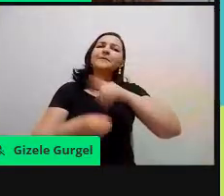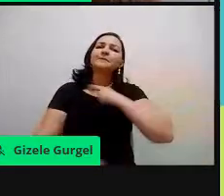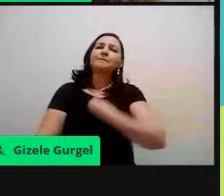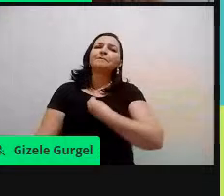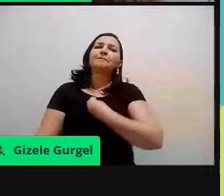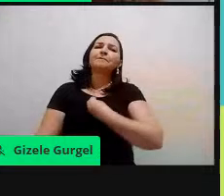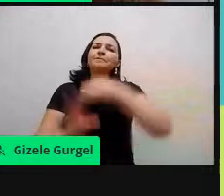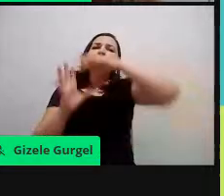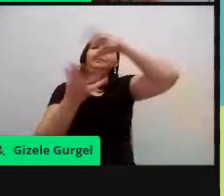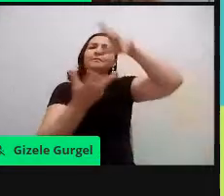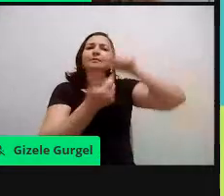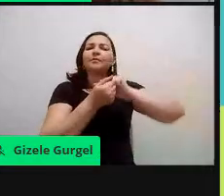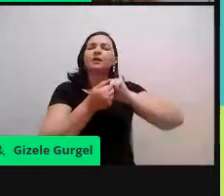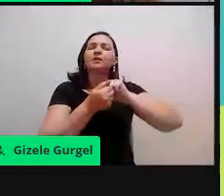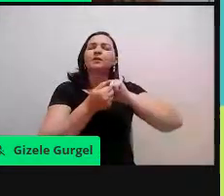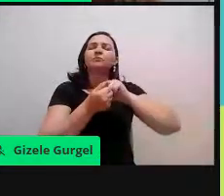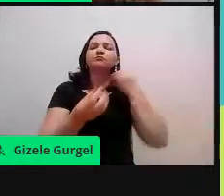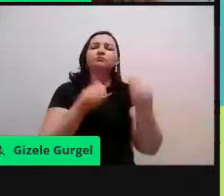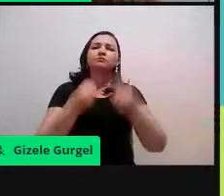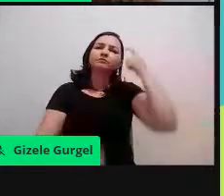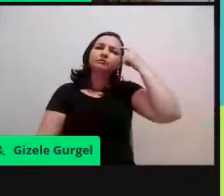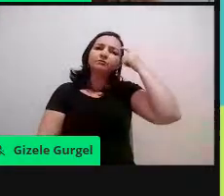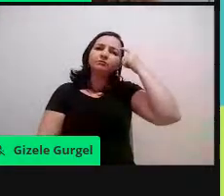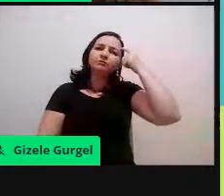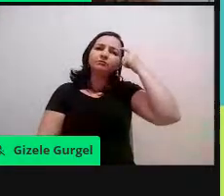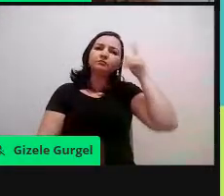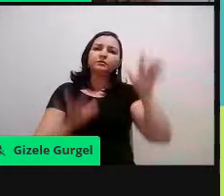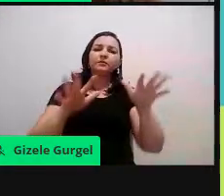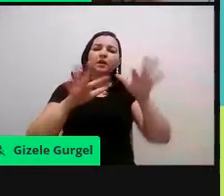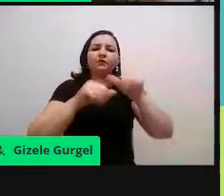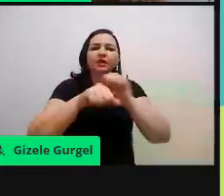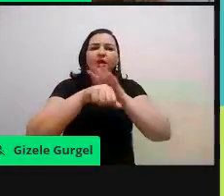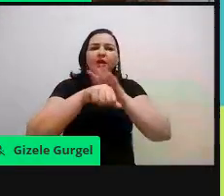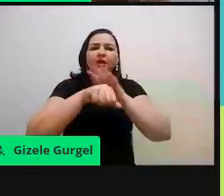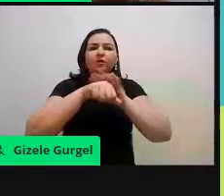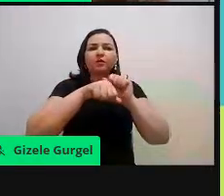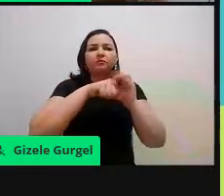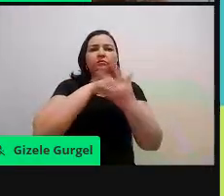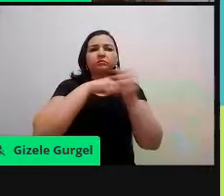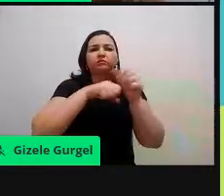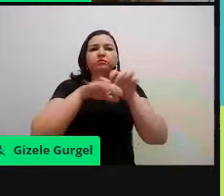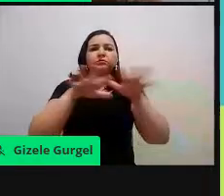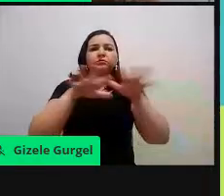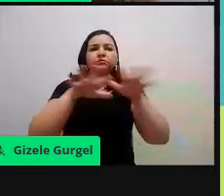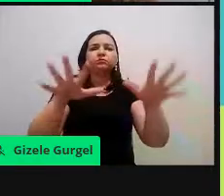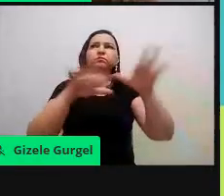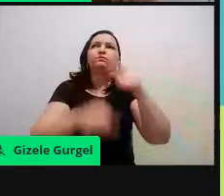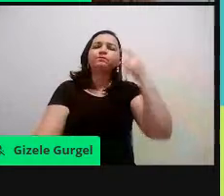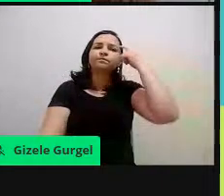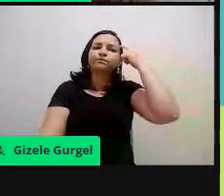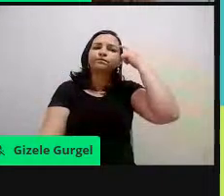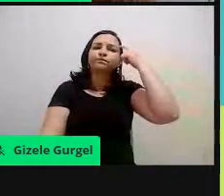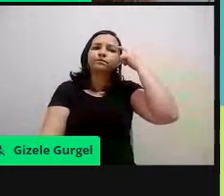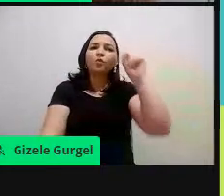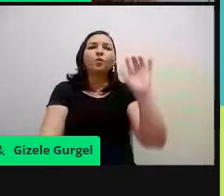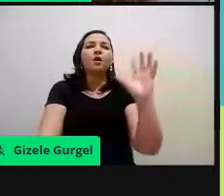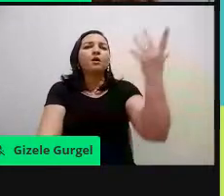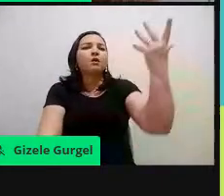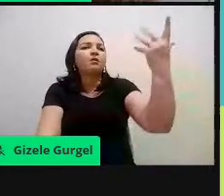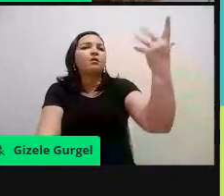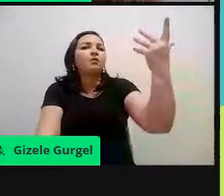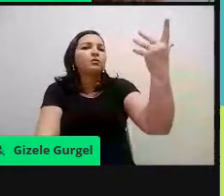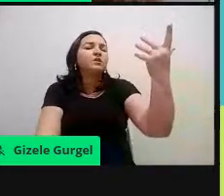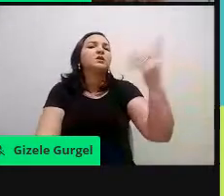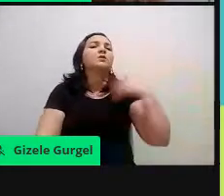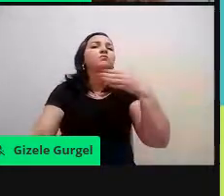pós-pandemia, né, que vai haver, mas o que é que está previsto, né, o que ocorreu durante a pandemia em relação a esses